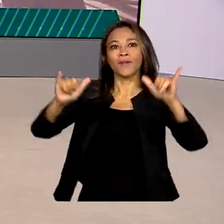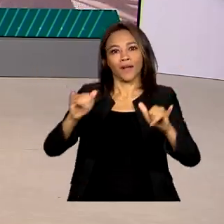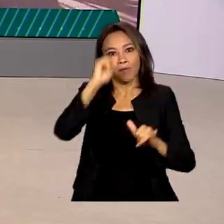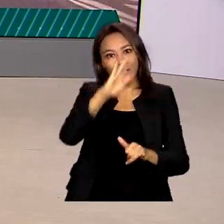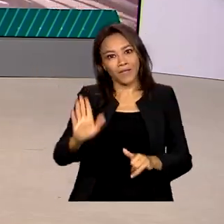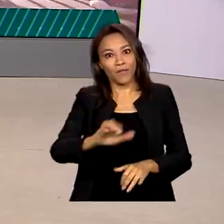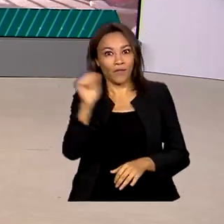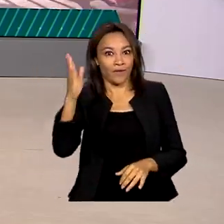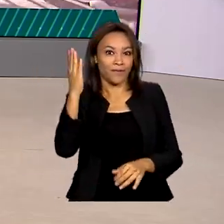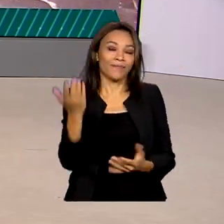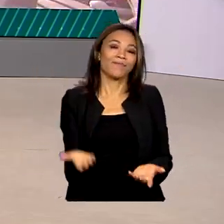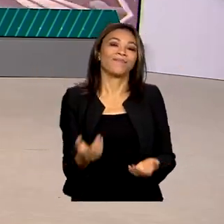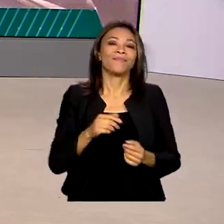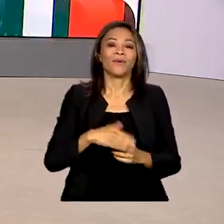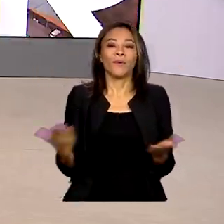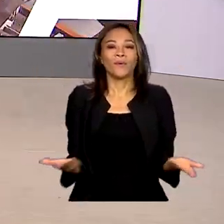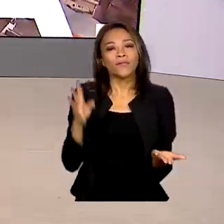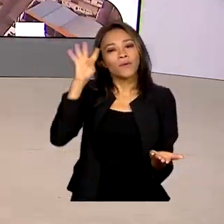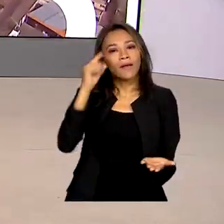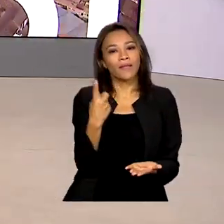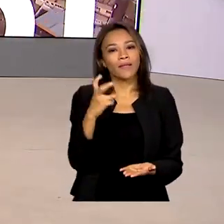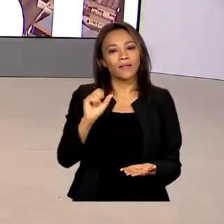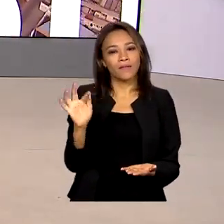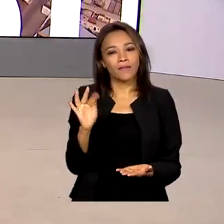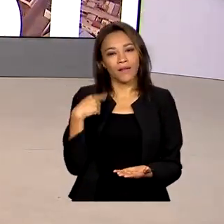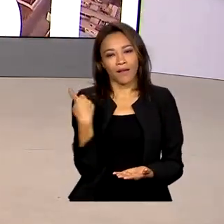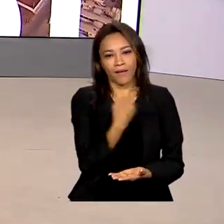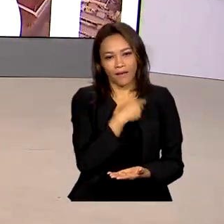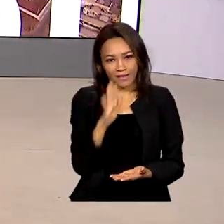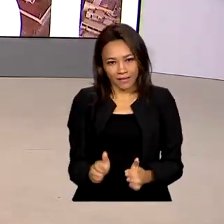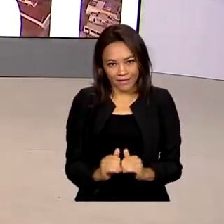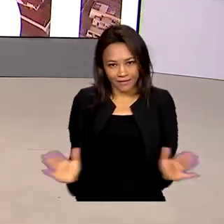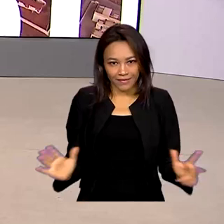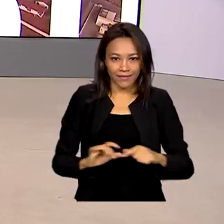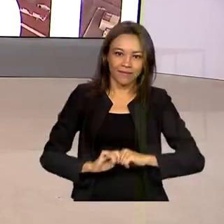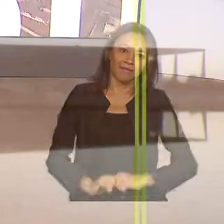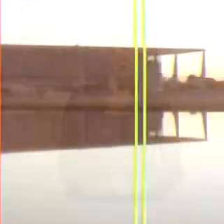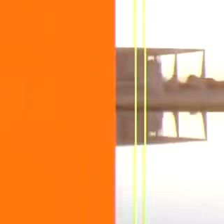Quarta-feira, 15 de fevereiro, o Brasil em Dia já está no ar.